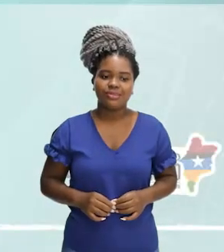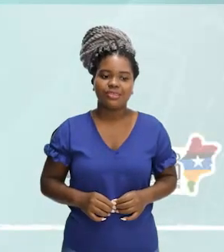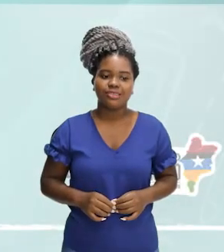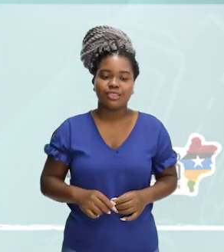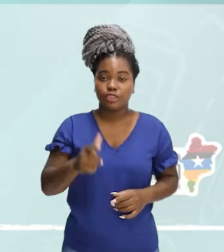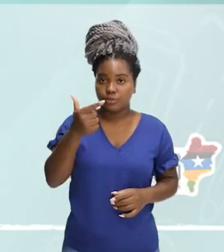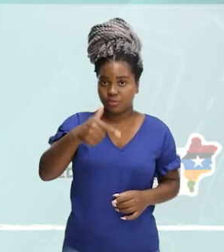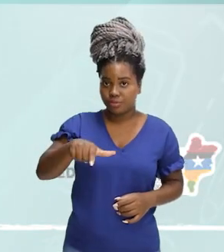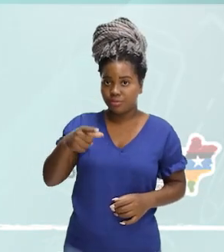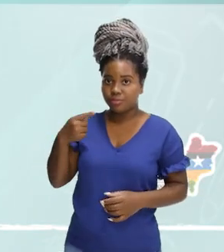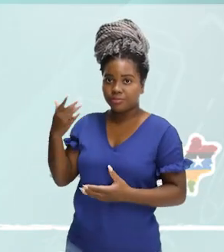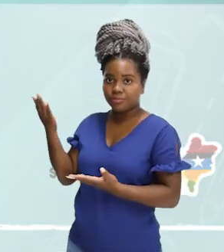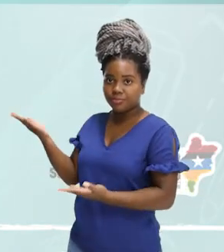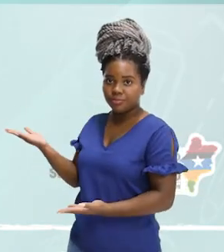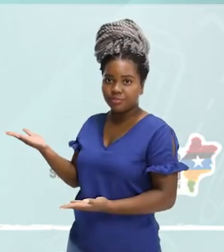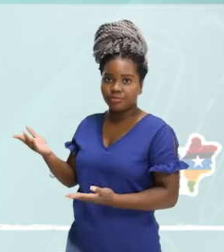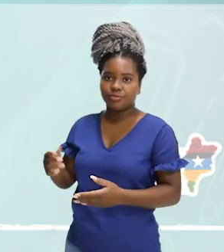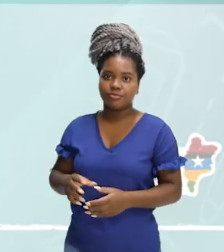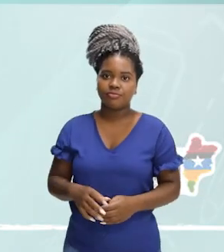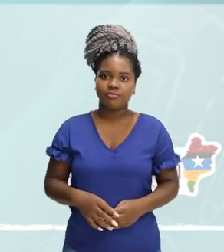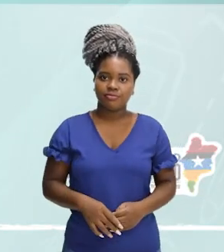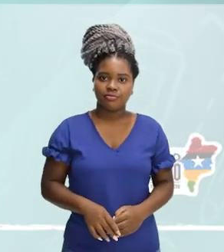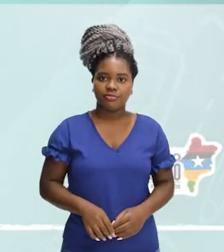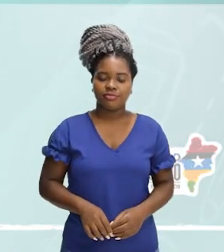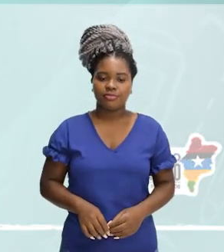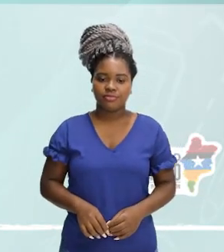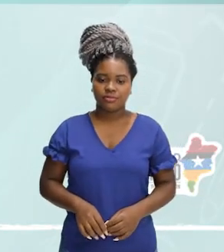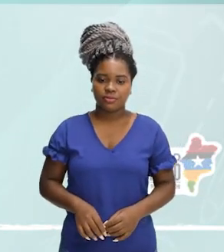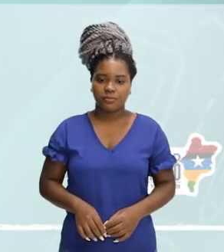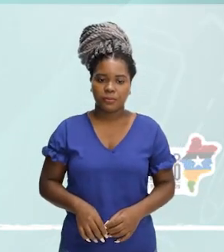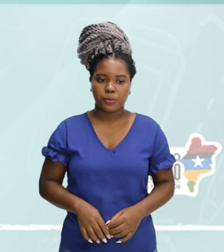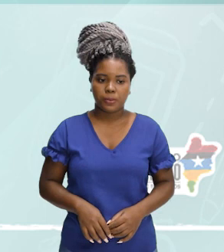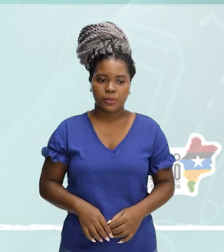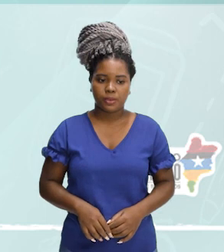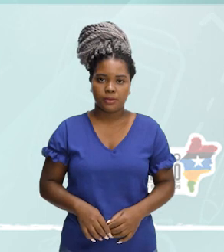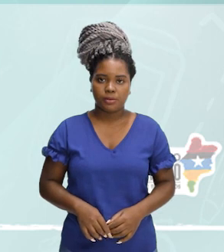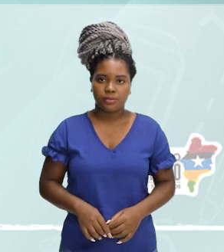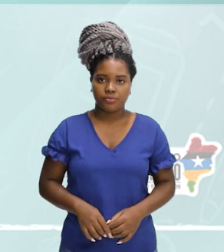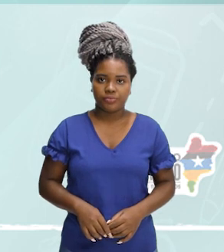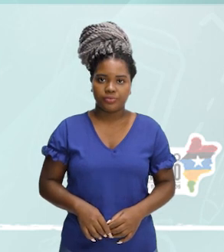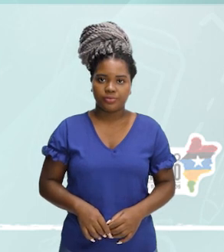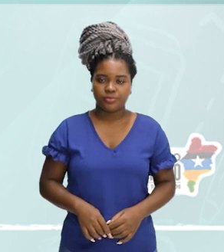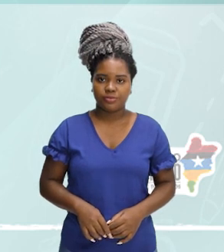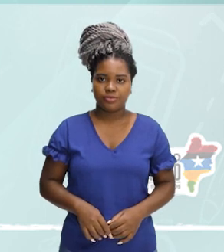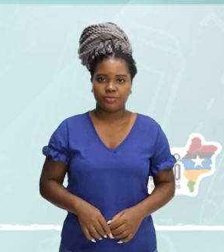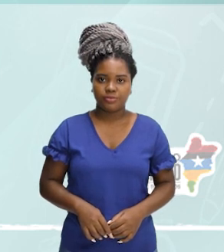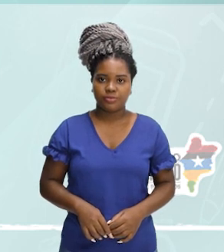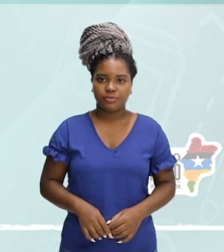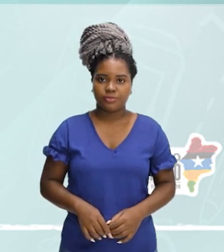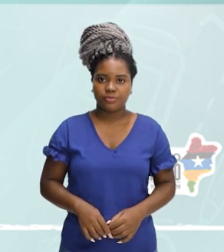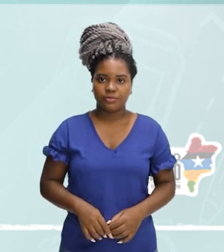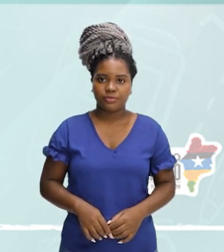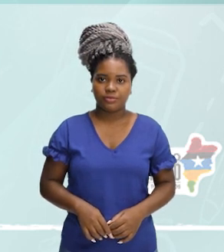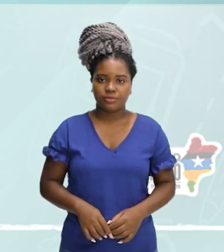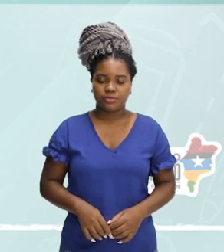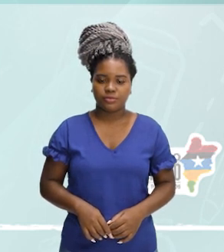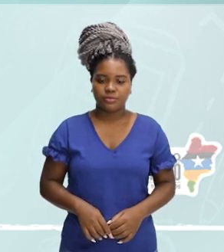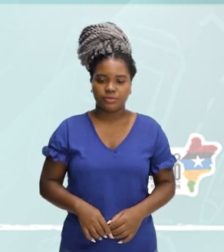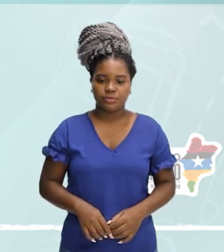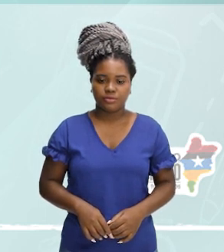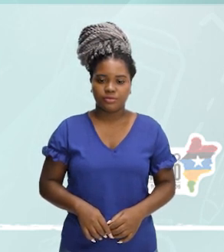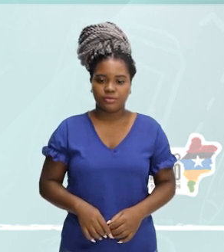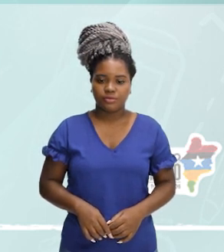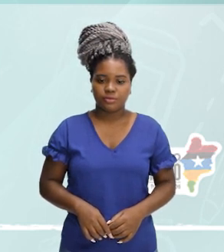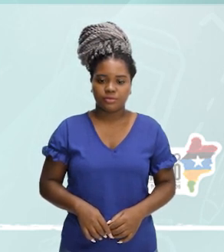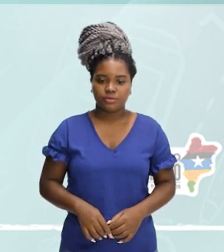Em inglês, o inglês é um idioma dinâmico que evoluciona constantemente. Muitas das